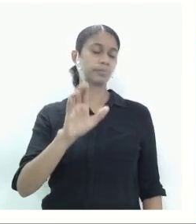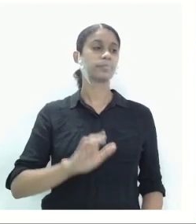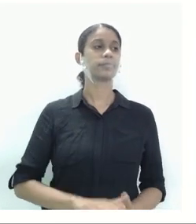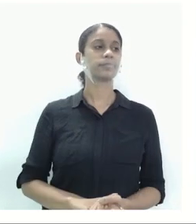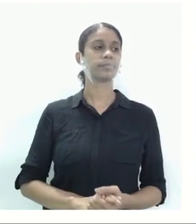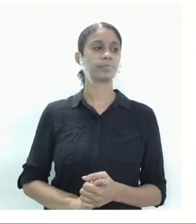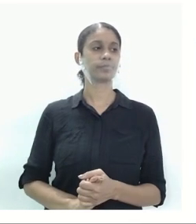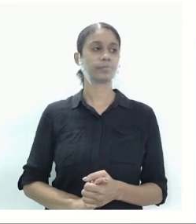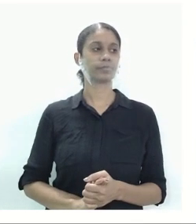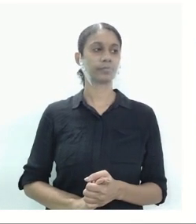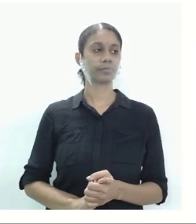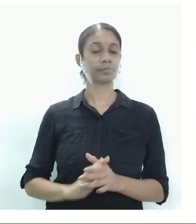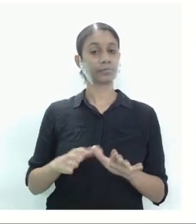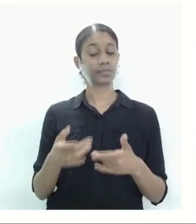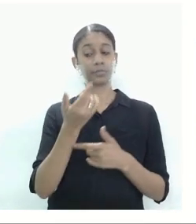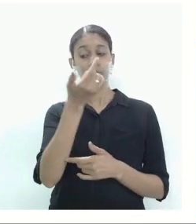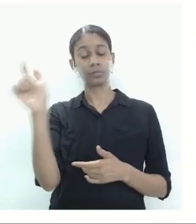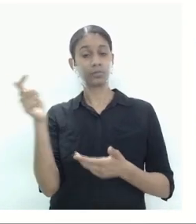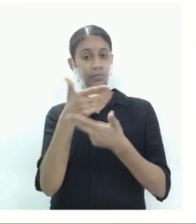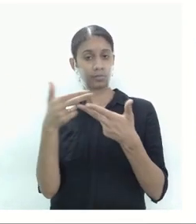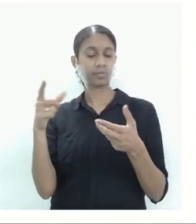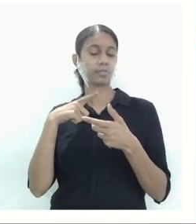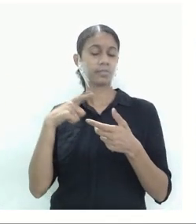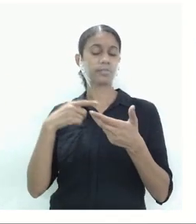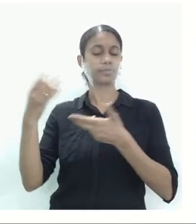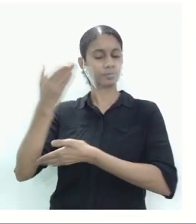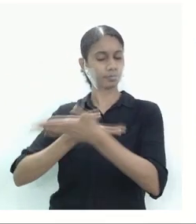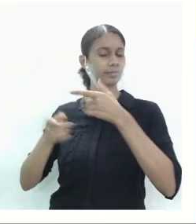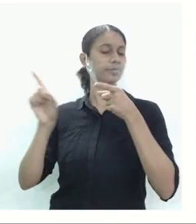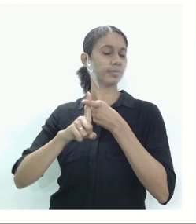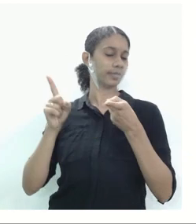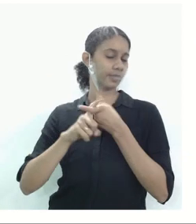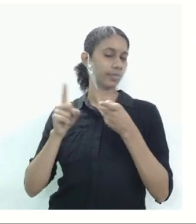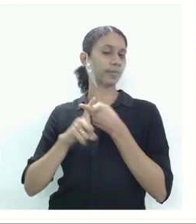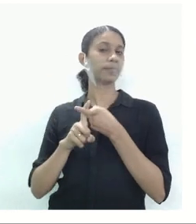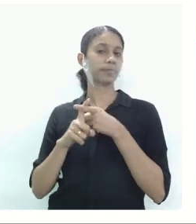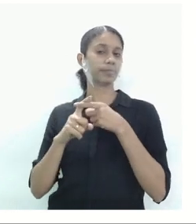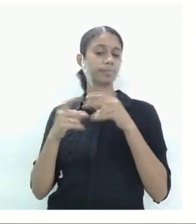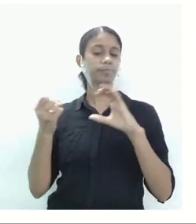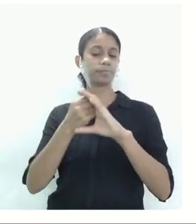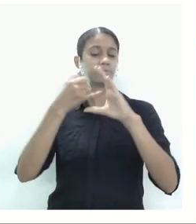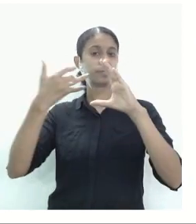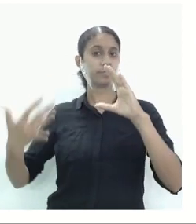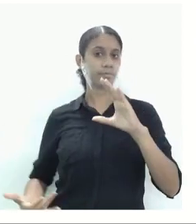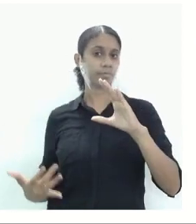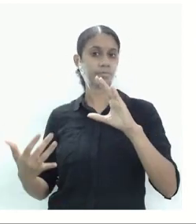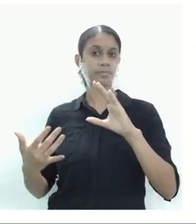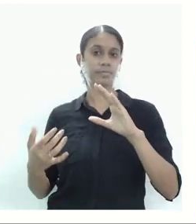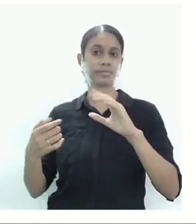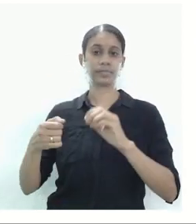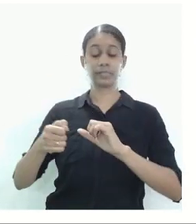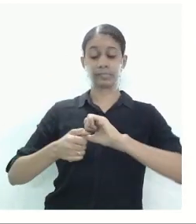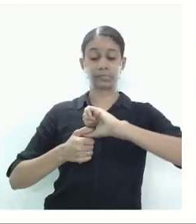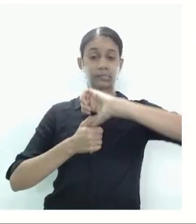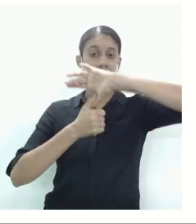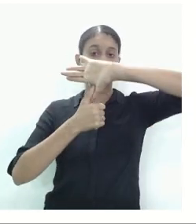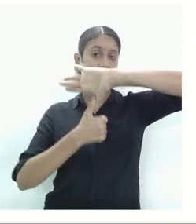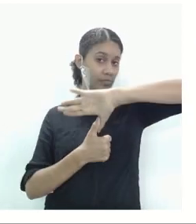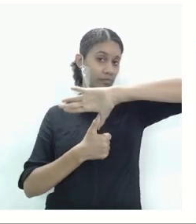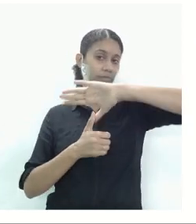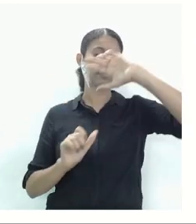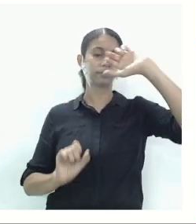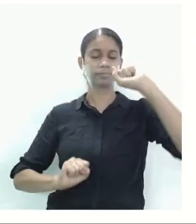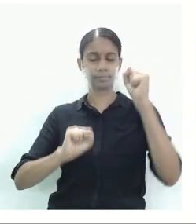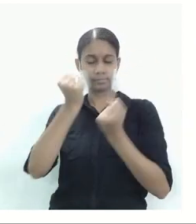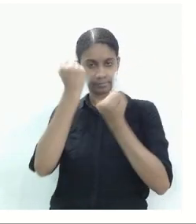Uma outra situação que está relacionada aí àquela classificação lá no hemisfério norte das indústrias